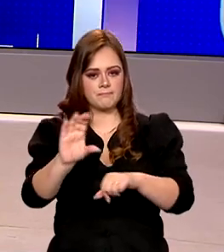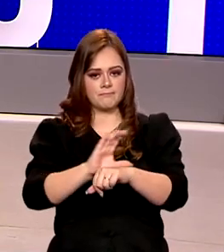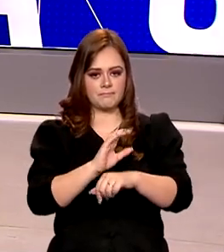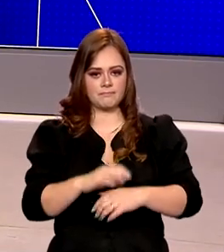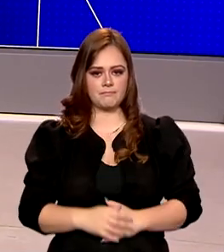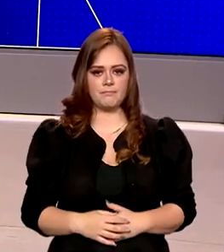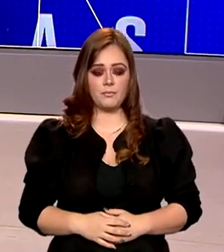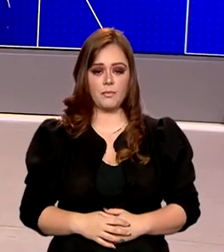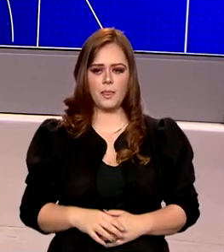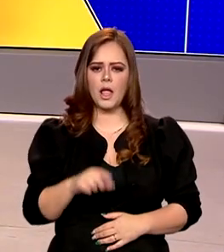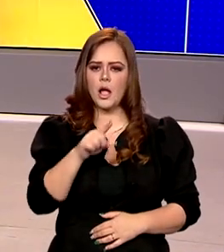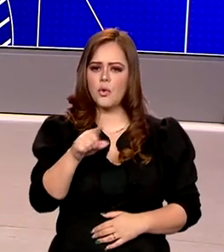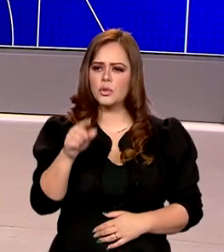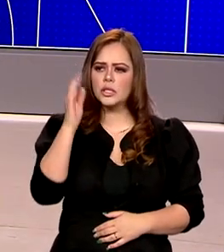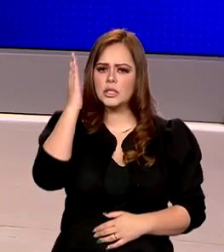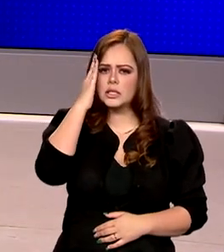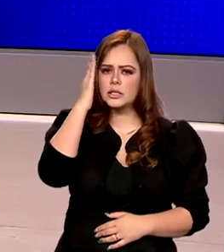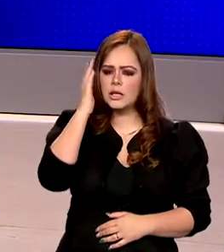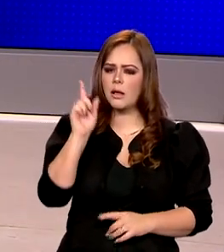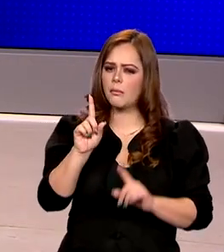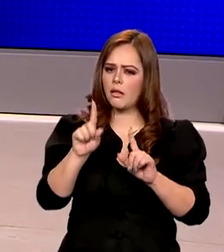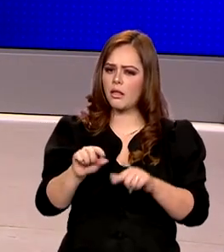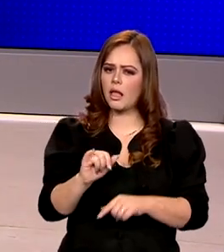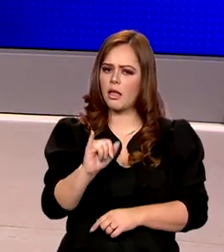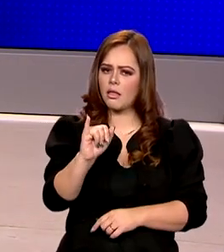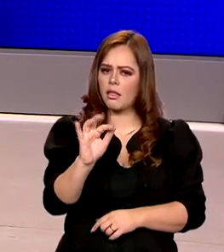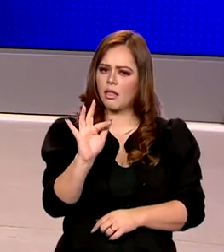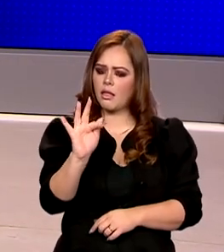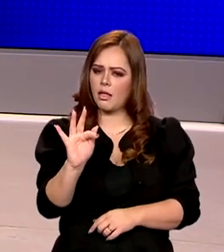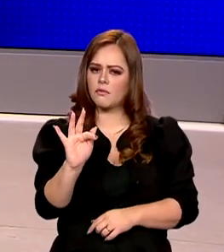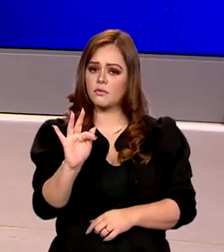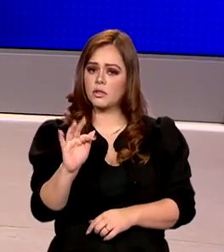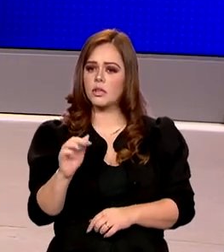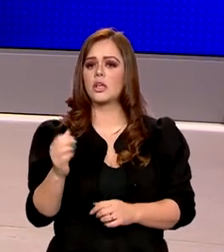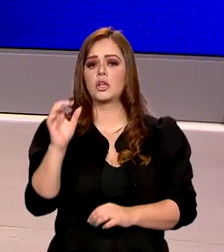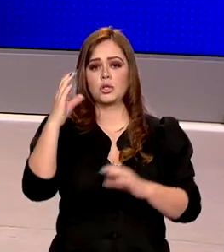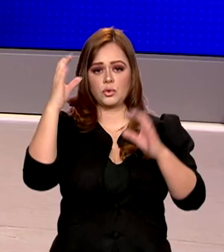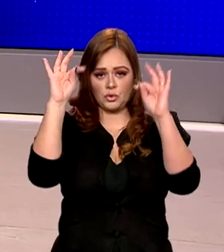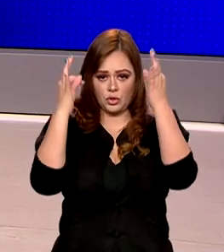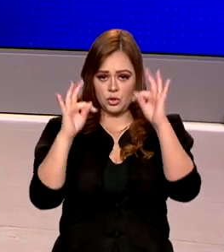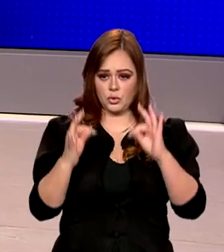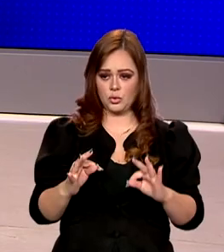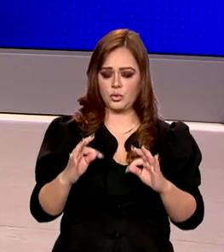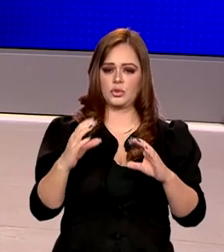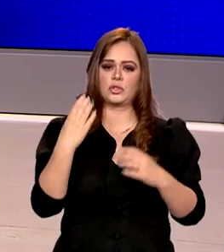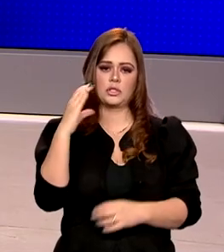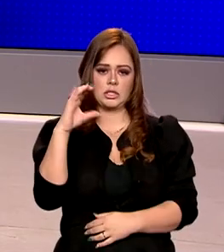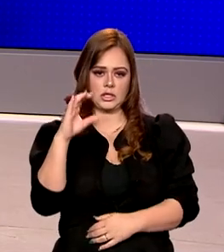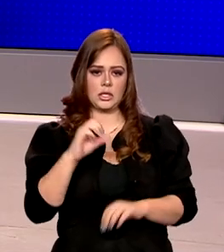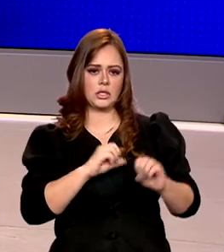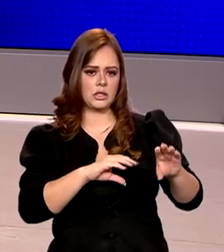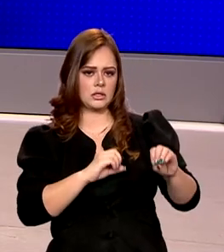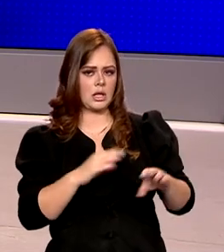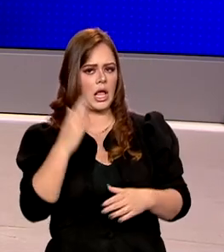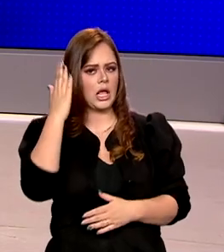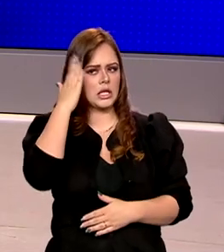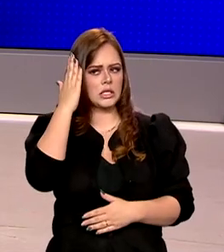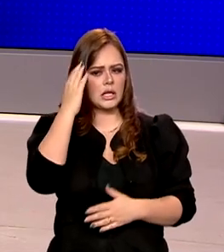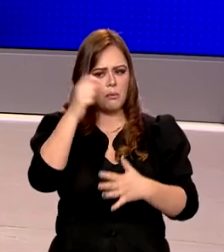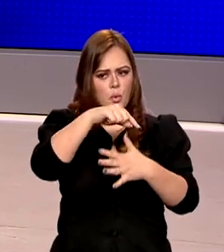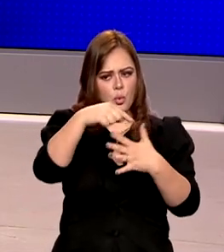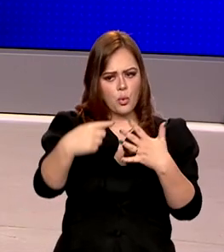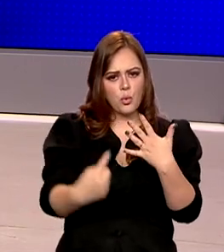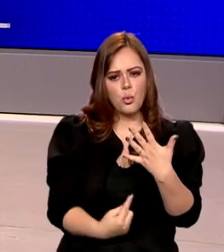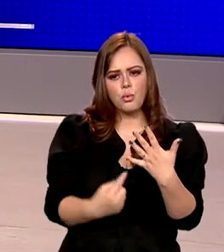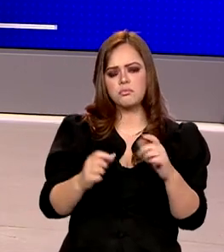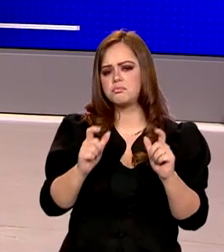Você sabe o que são os Institutos Federais de Educação, Ciência e Tecnologia? Sabe quantos são, onde estão e